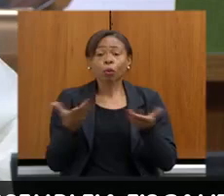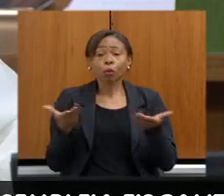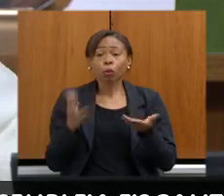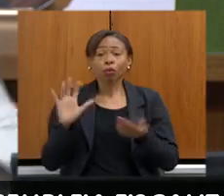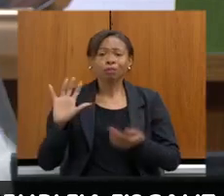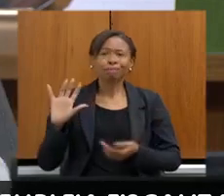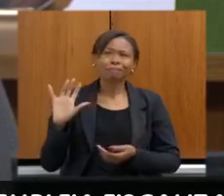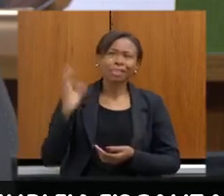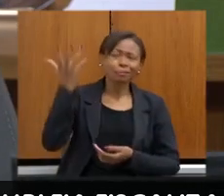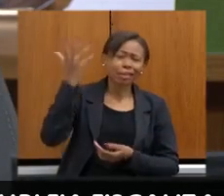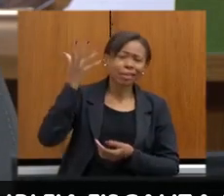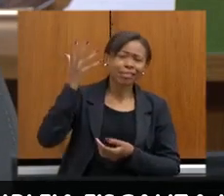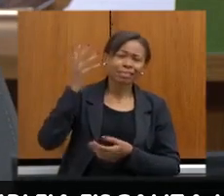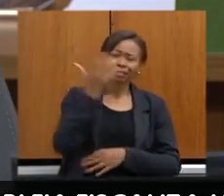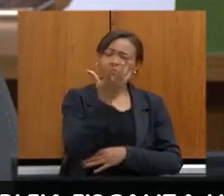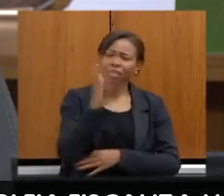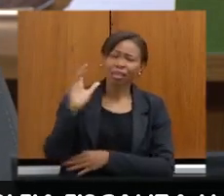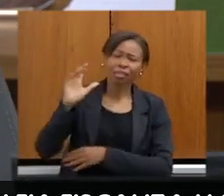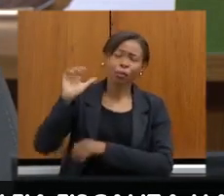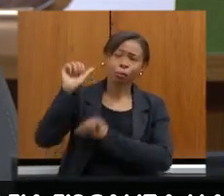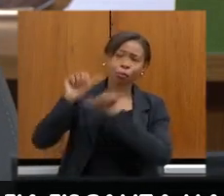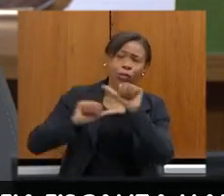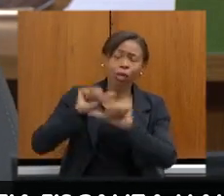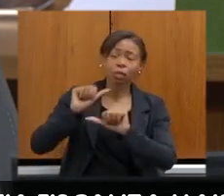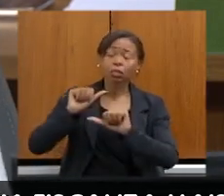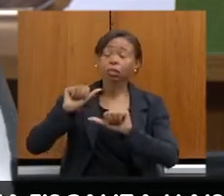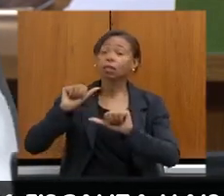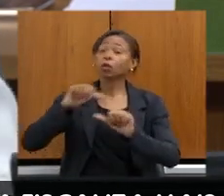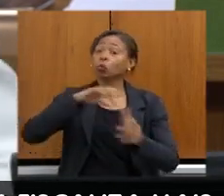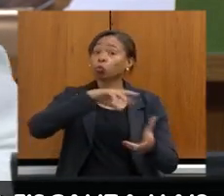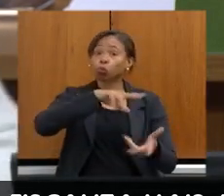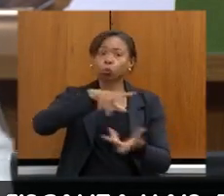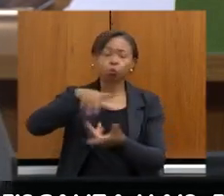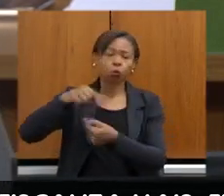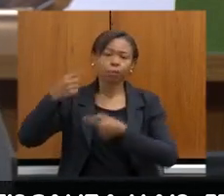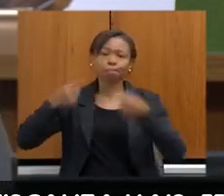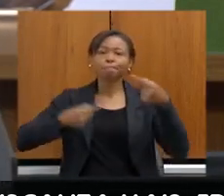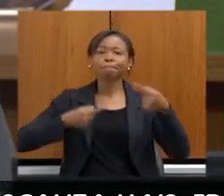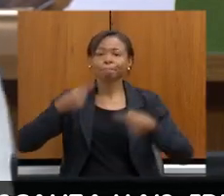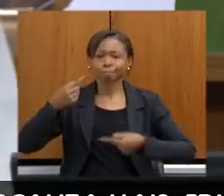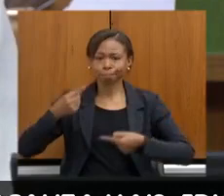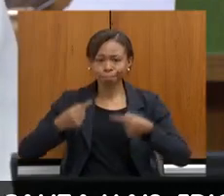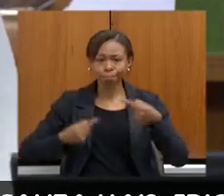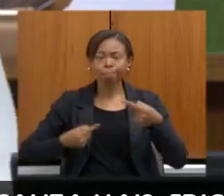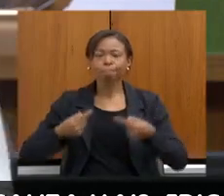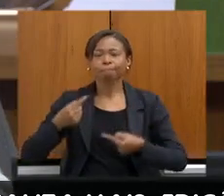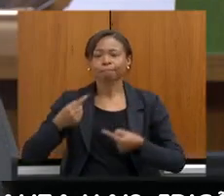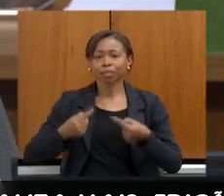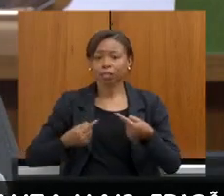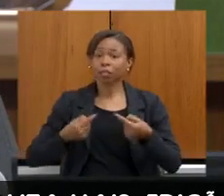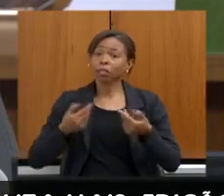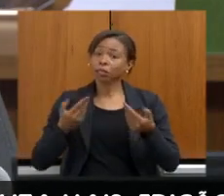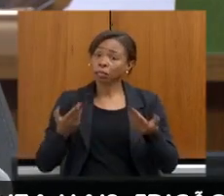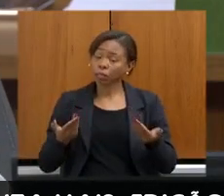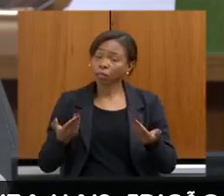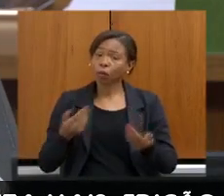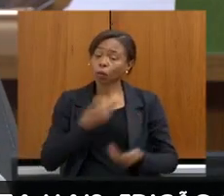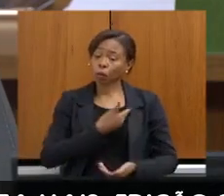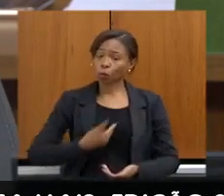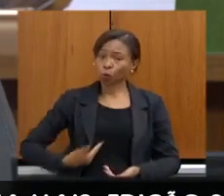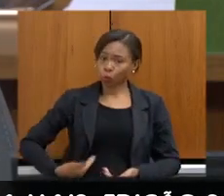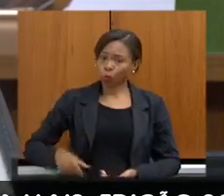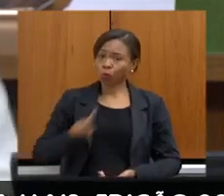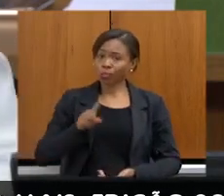mais discutido no mundo quando se fala em agenda ambiental e não é por acaso que o governador Romeu Zema